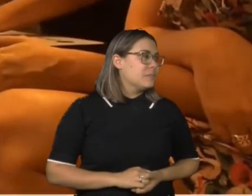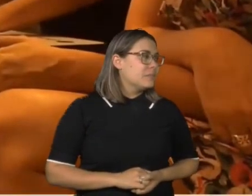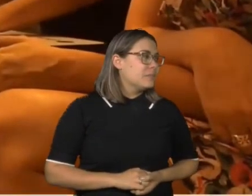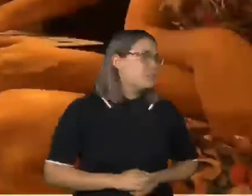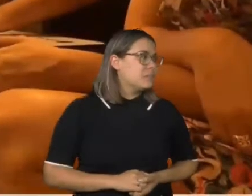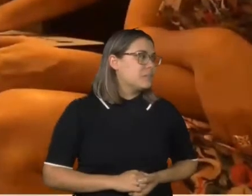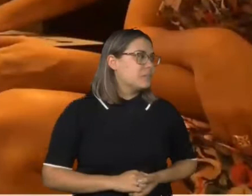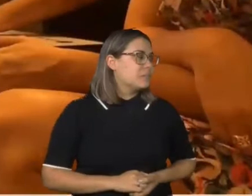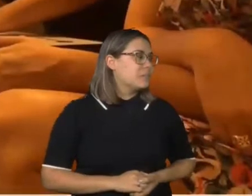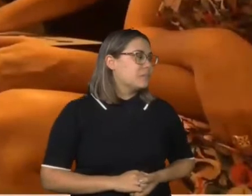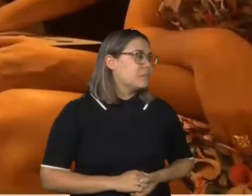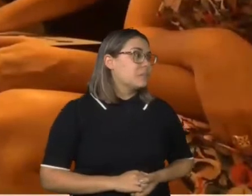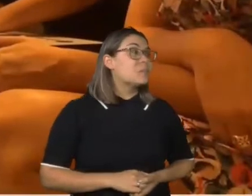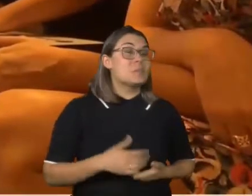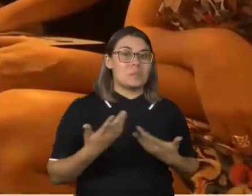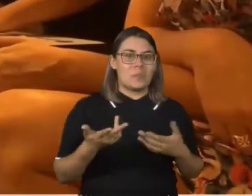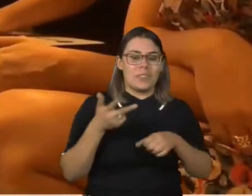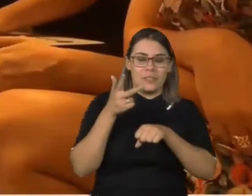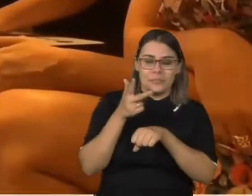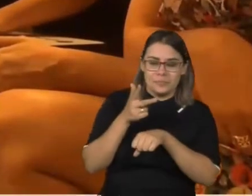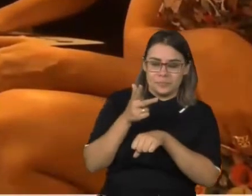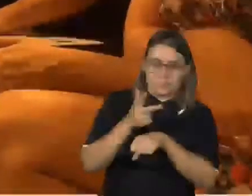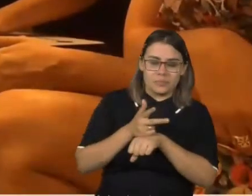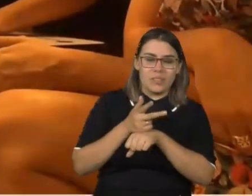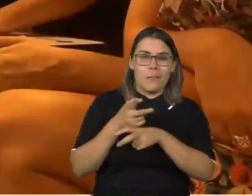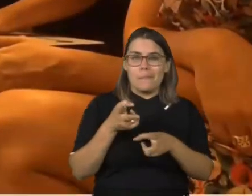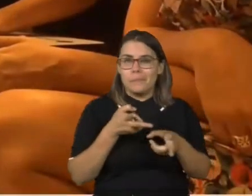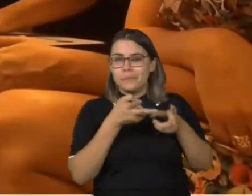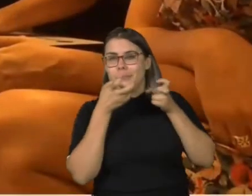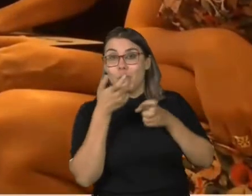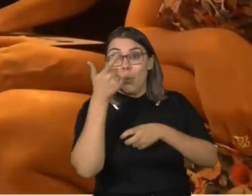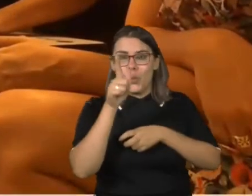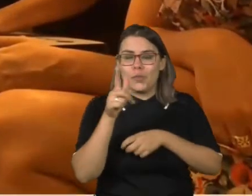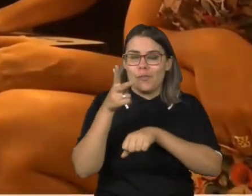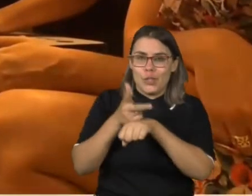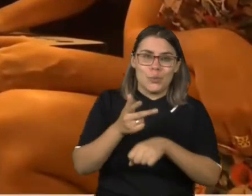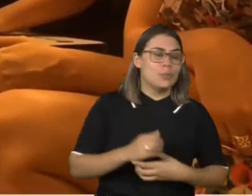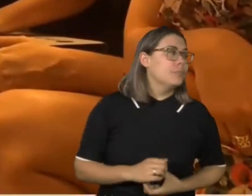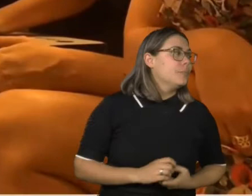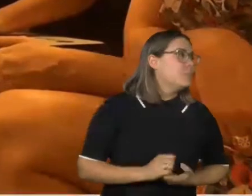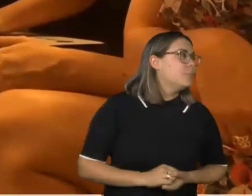Bom, eu vou interromper esse, Alex, pra que a gente possa ver o outro rapidamente.